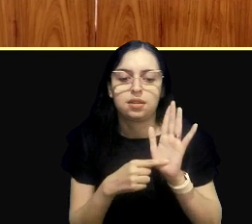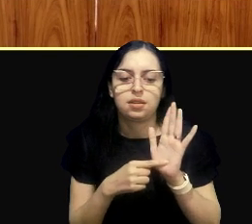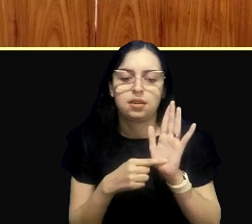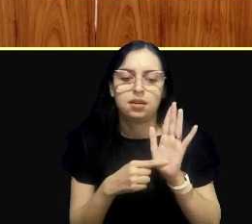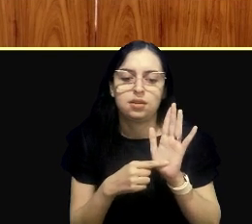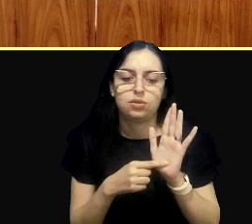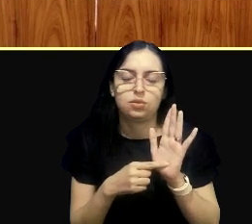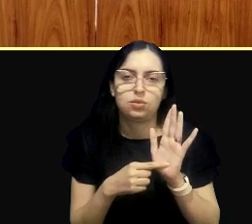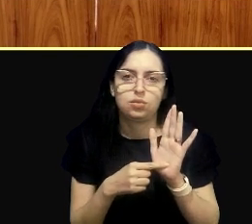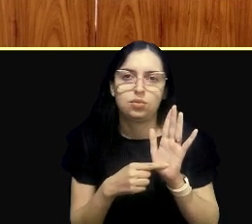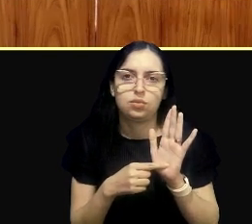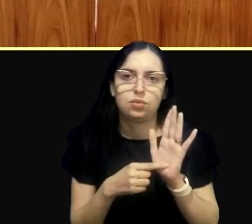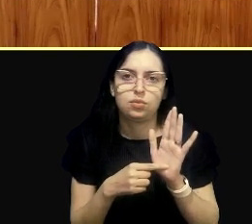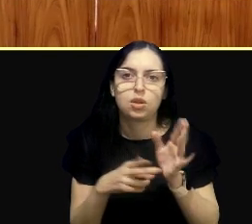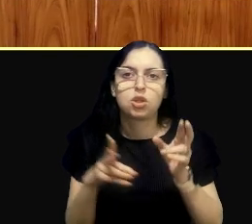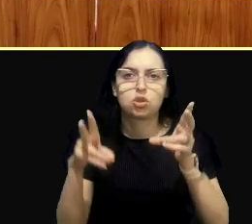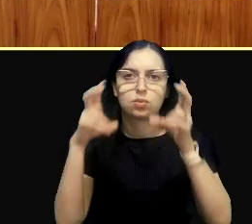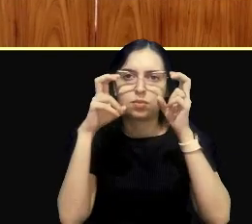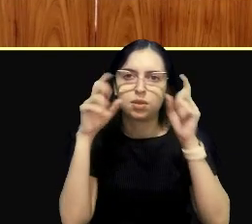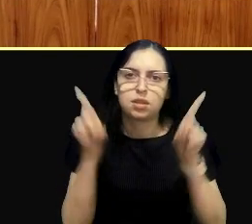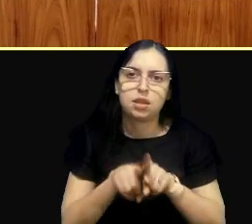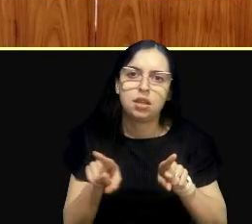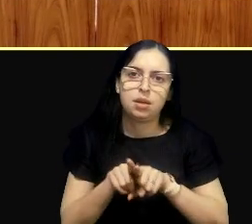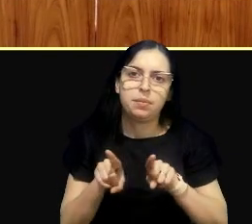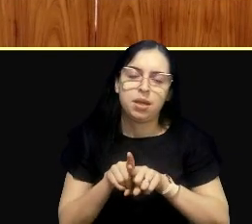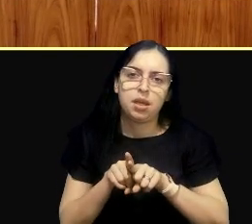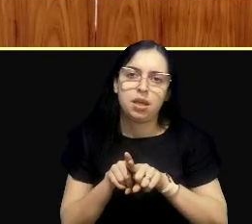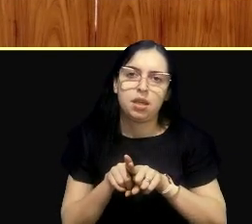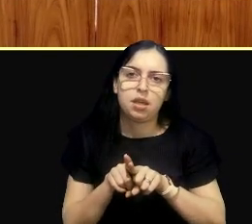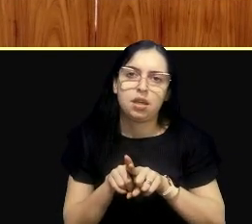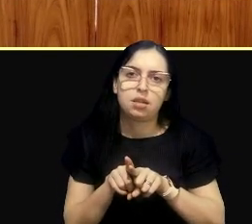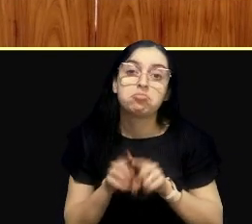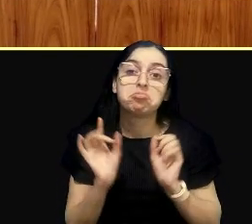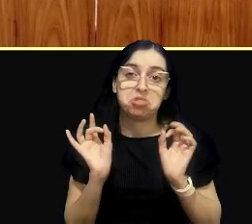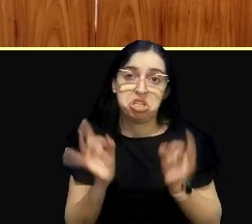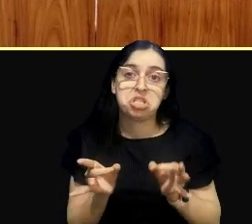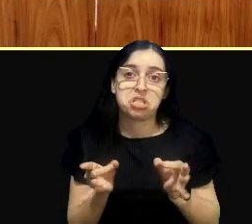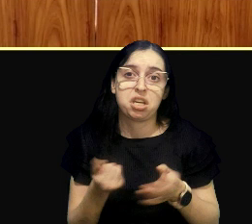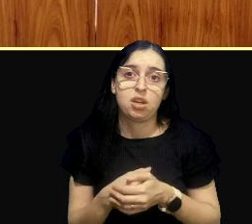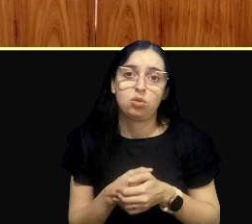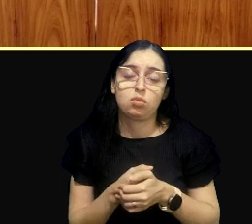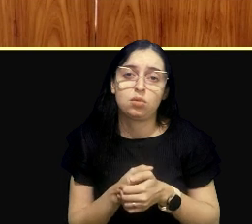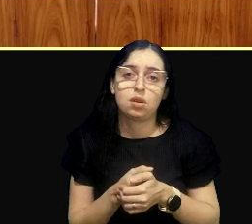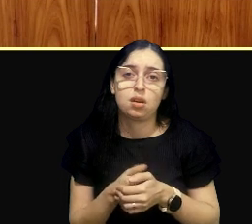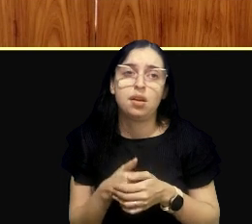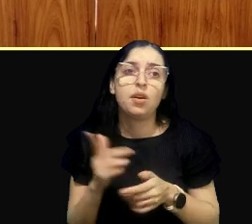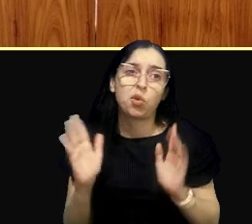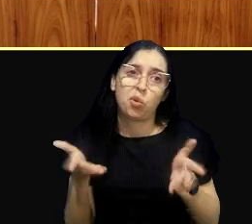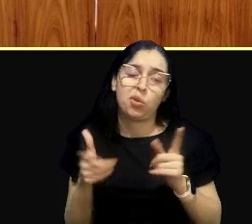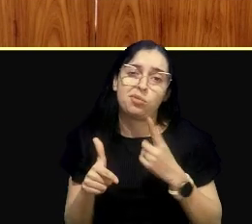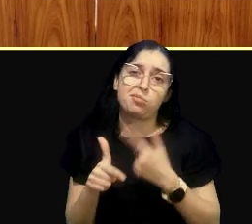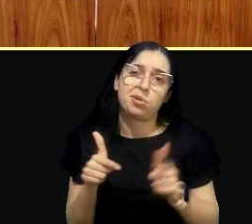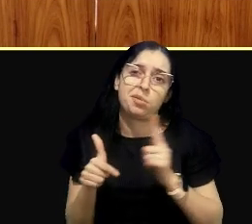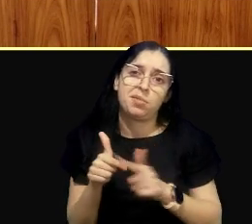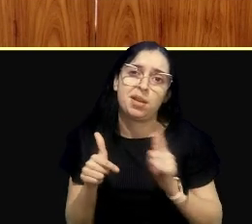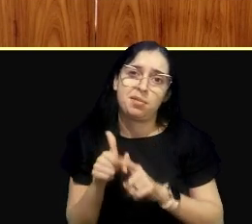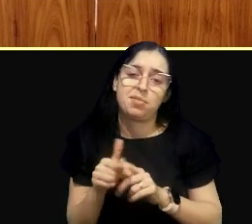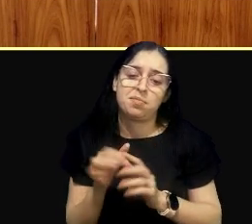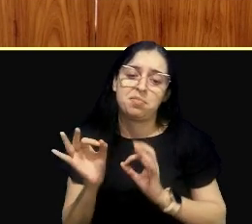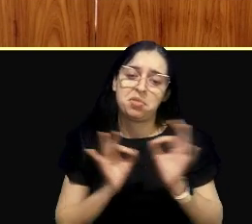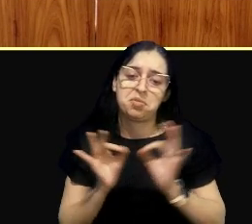ele, observou também, falou assim, você tem toda razão, agora eu tenho um problema, para resolver,